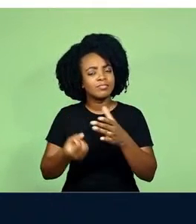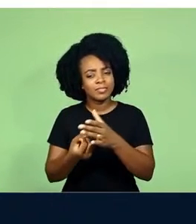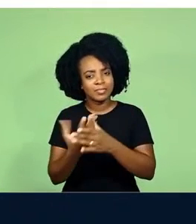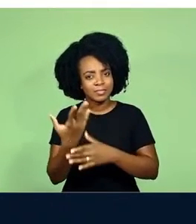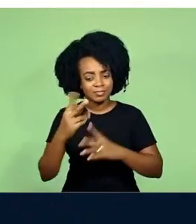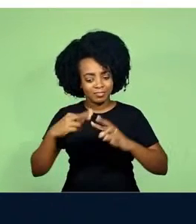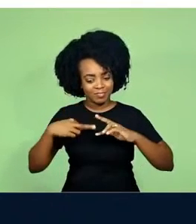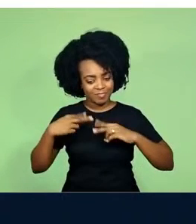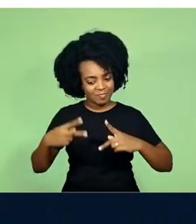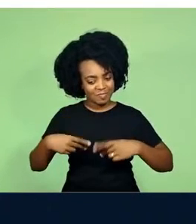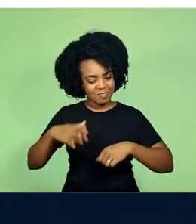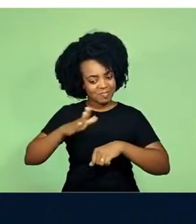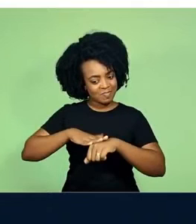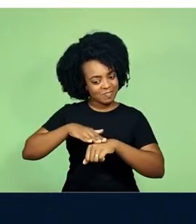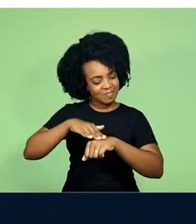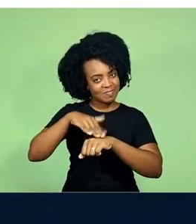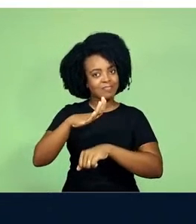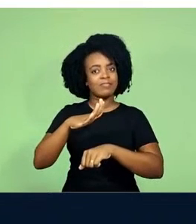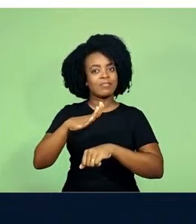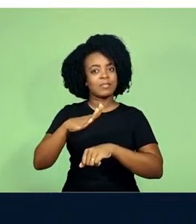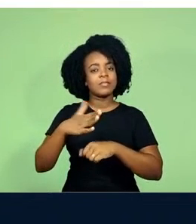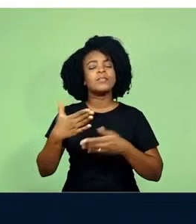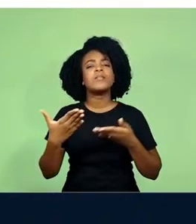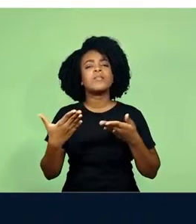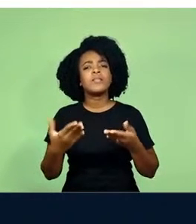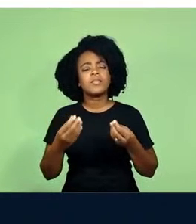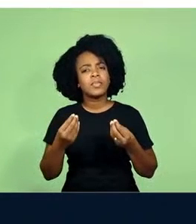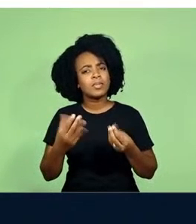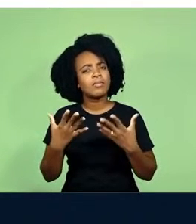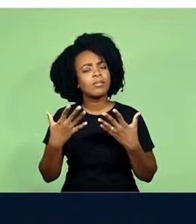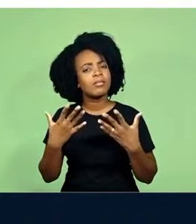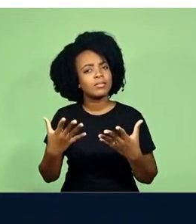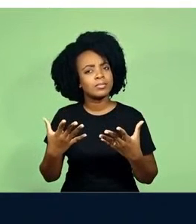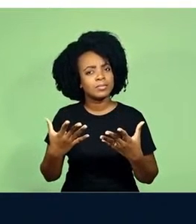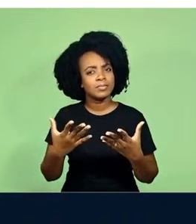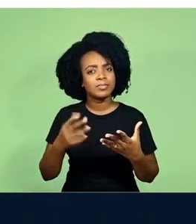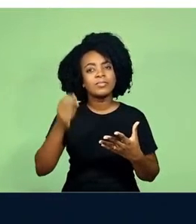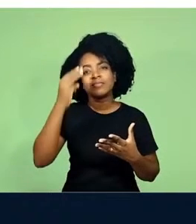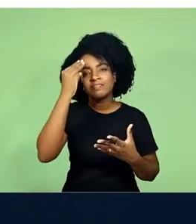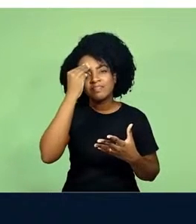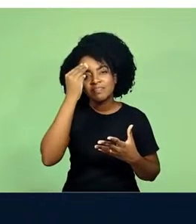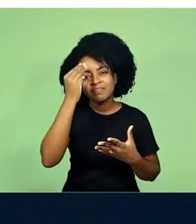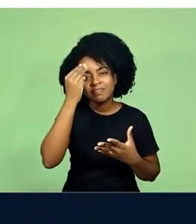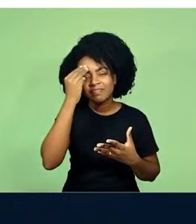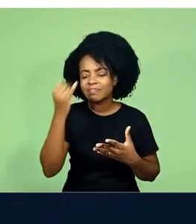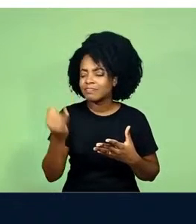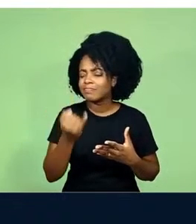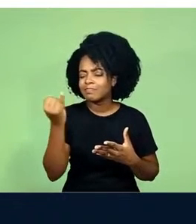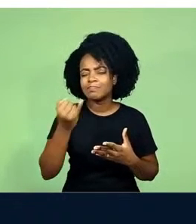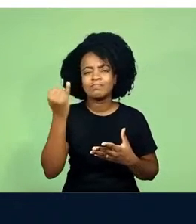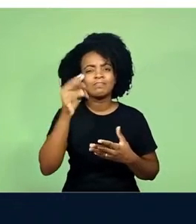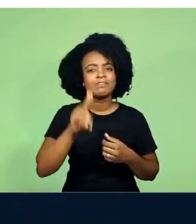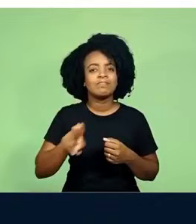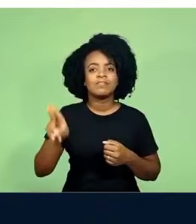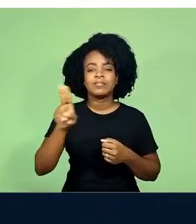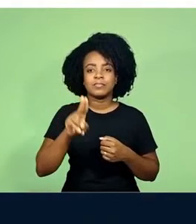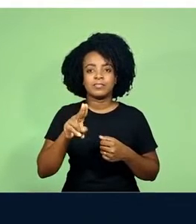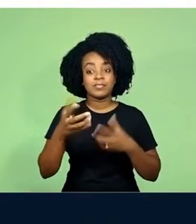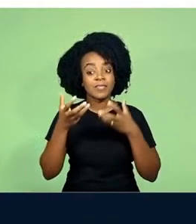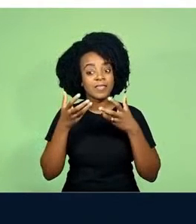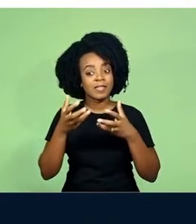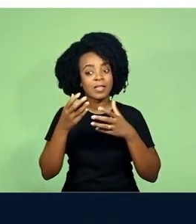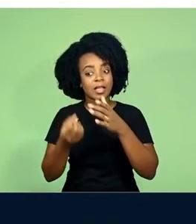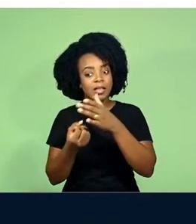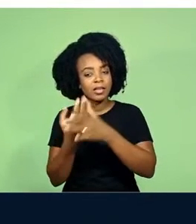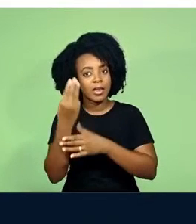mais que humanos. E, para isso, eles percebem que o uso da memória é fundamental. Criar